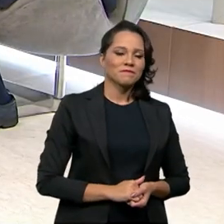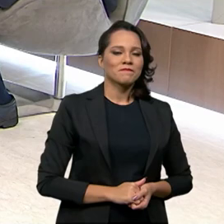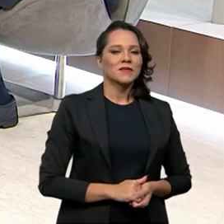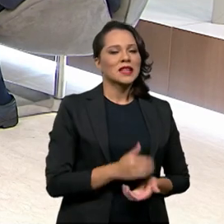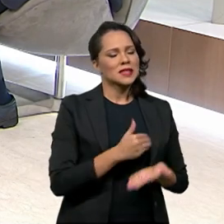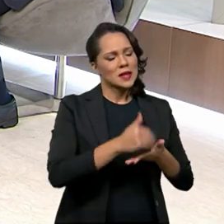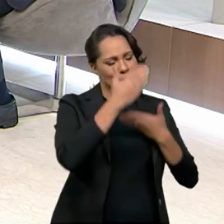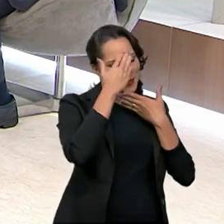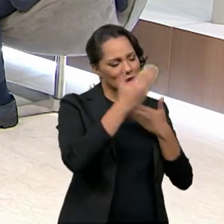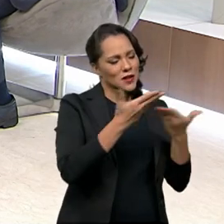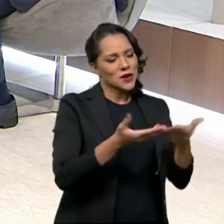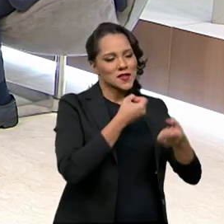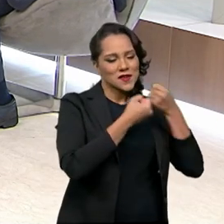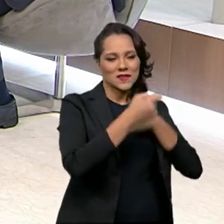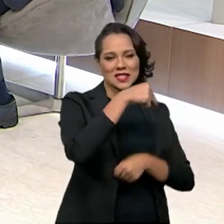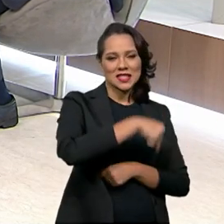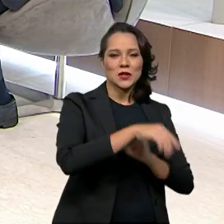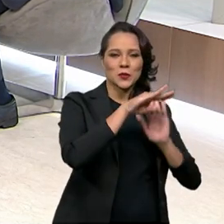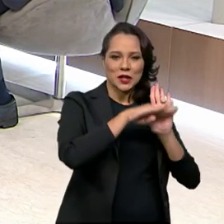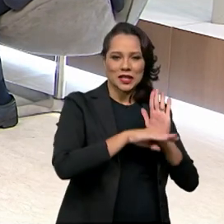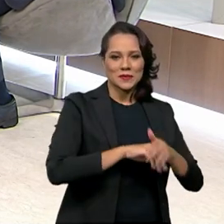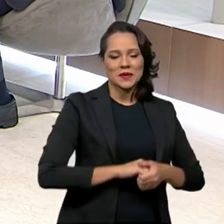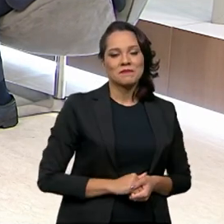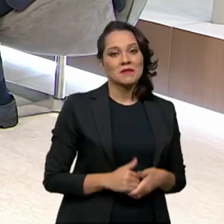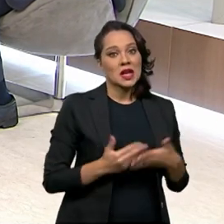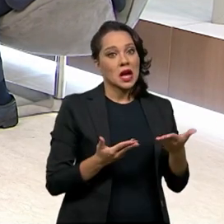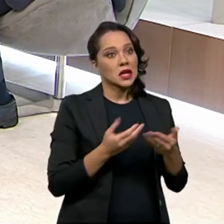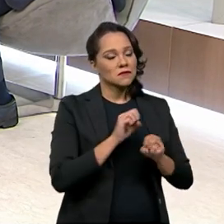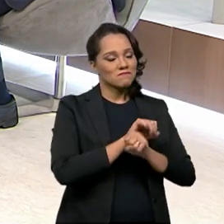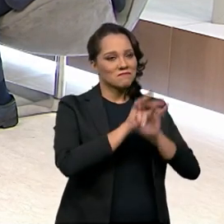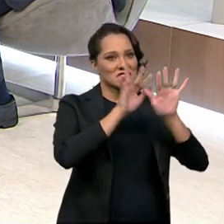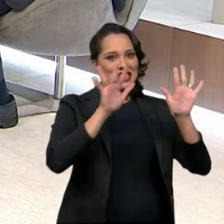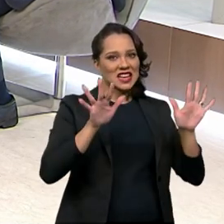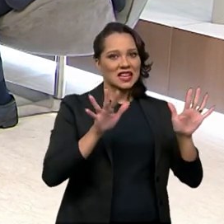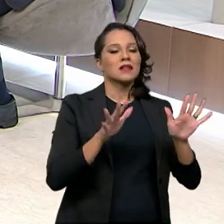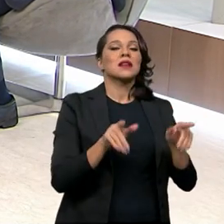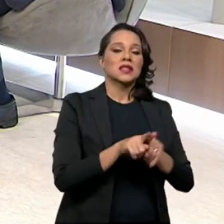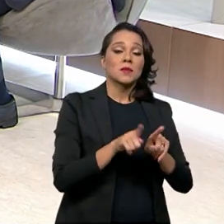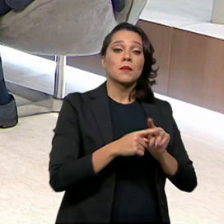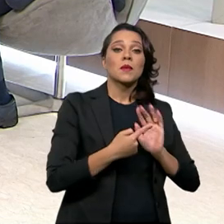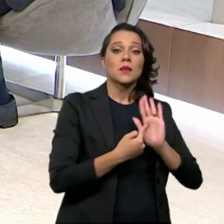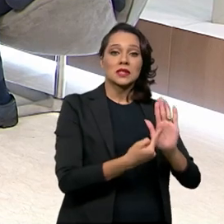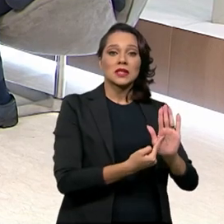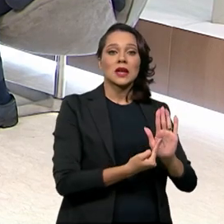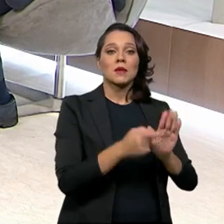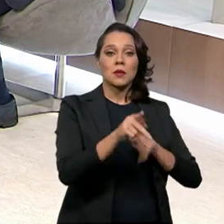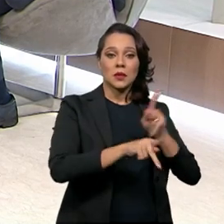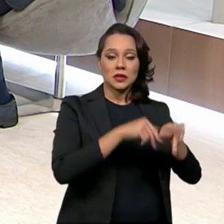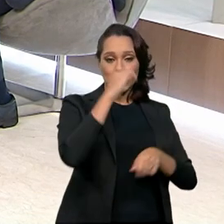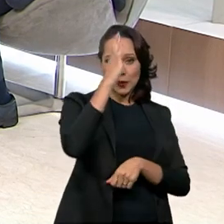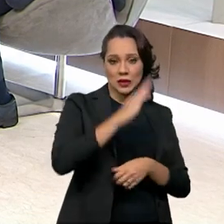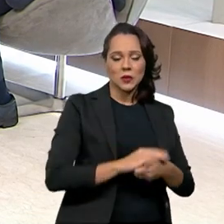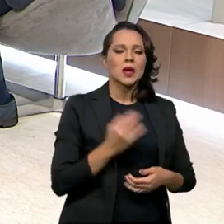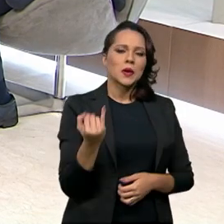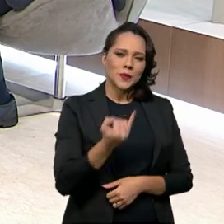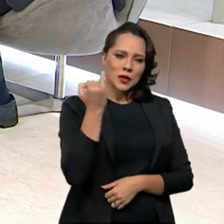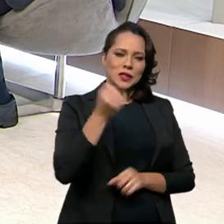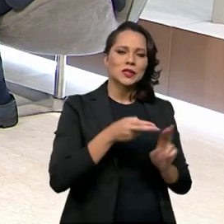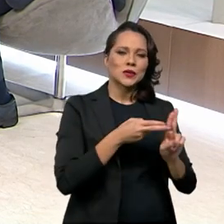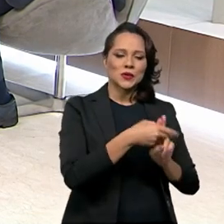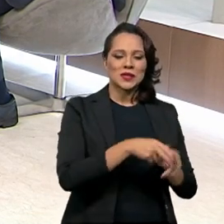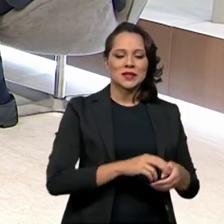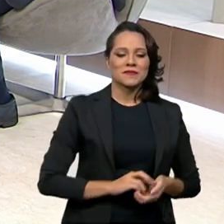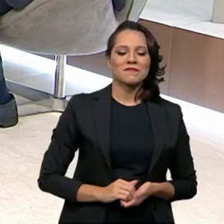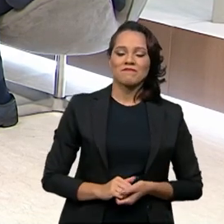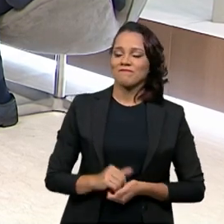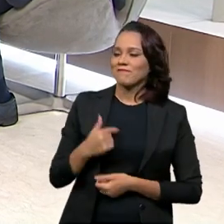Secretário, muito obrigado pela entrevista aqui no Brasil em Pauta. Acho que foi bem esclarecedora, até para mostrar para a população brasileira a importância do SUS.